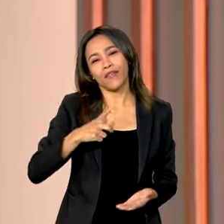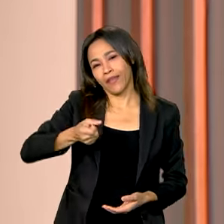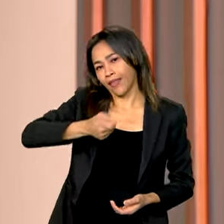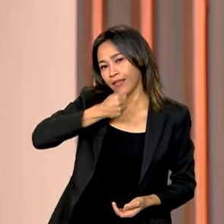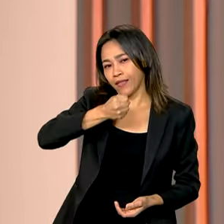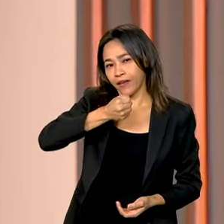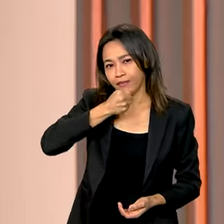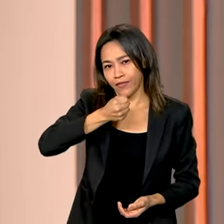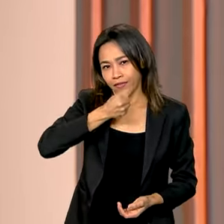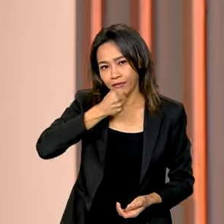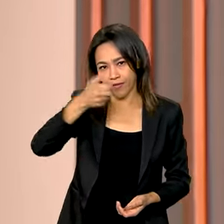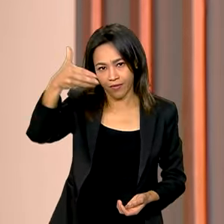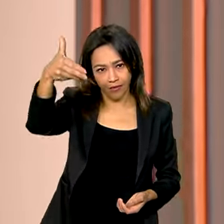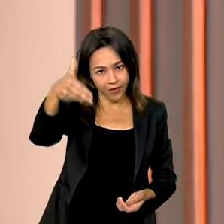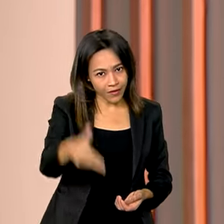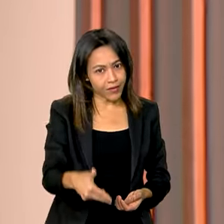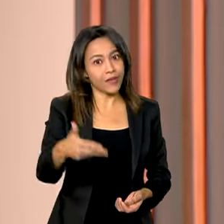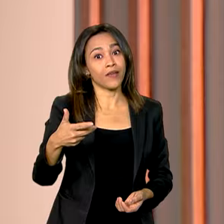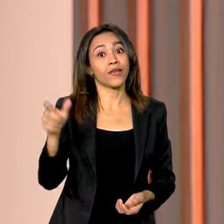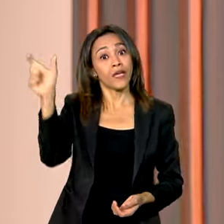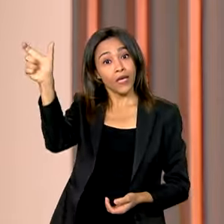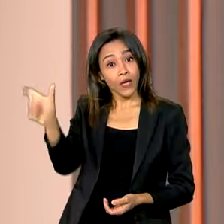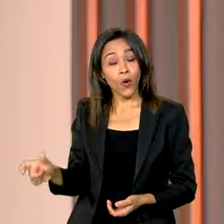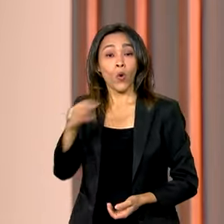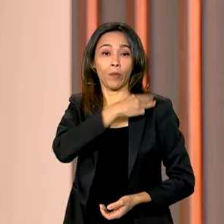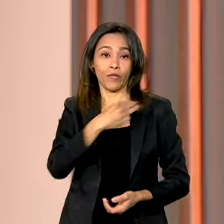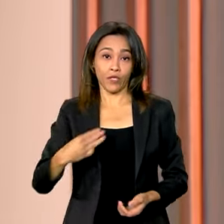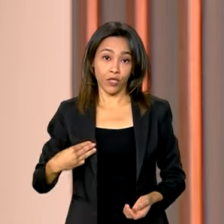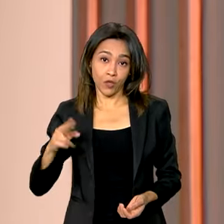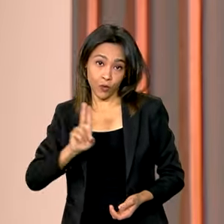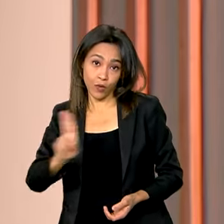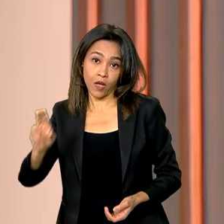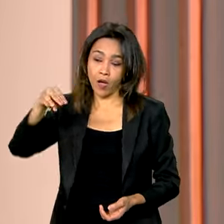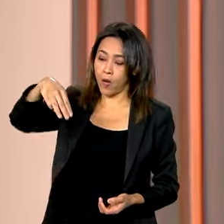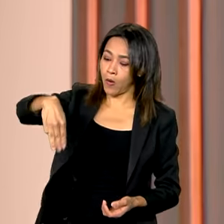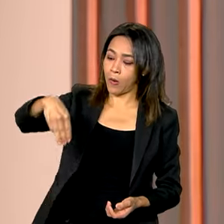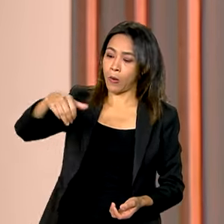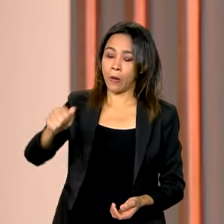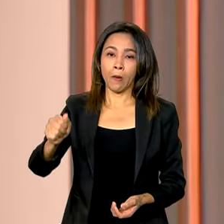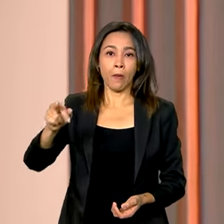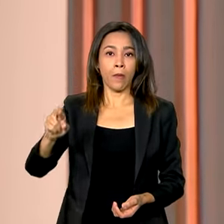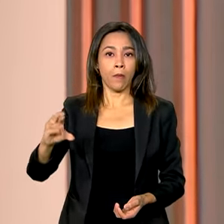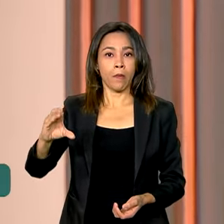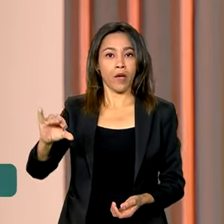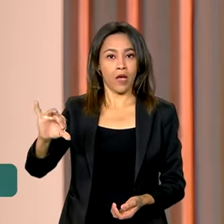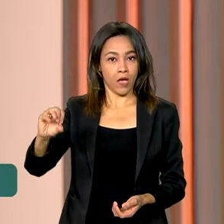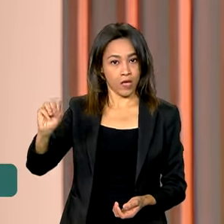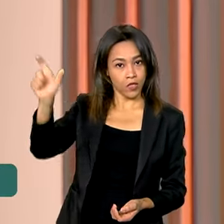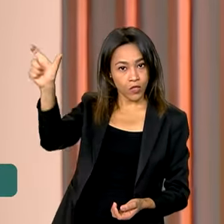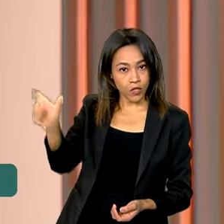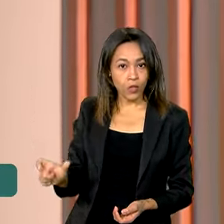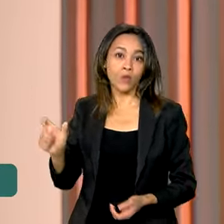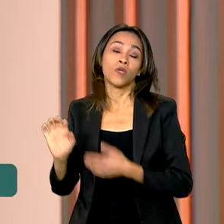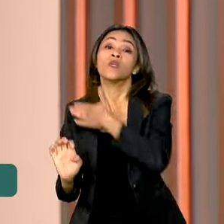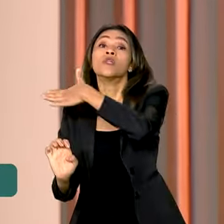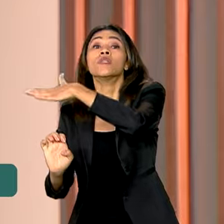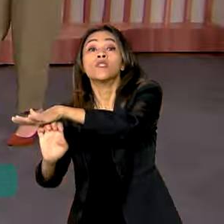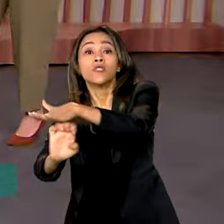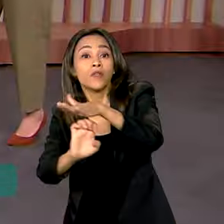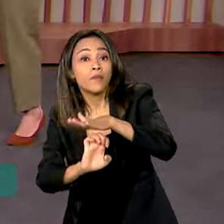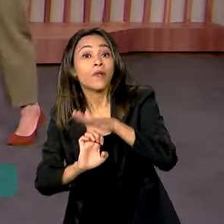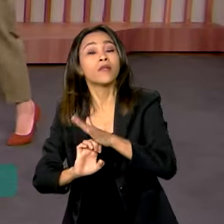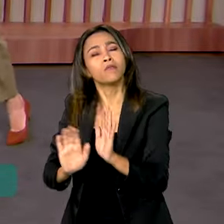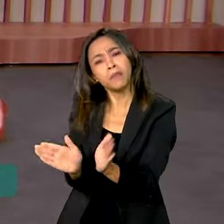aqui no canal GOV com Márcio França do empreendedorismo, da microempresa e da empresa de pequeno porte. Karine